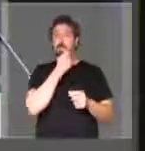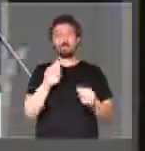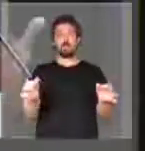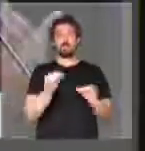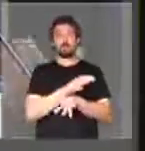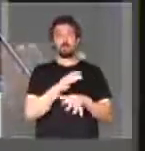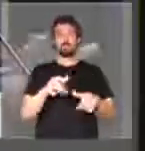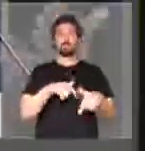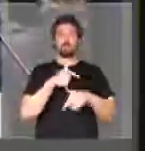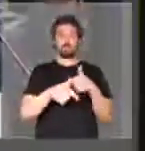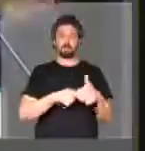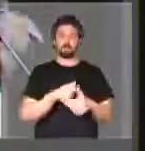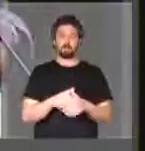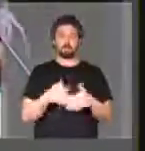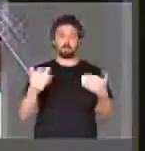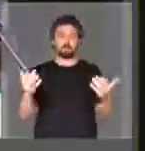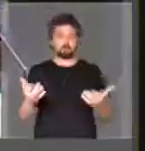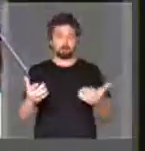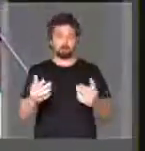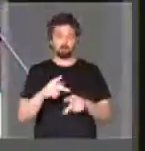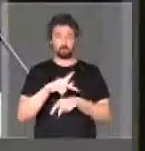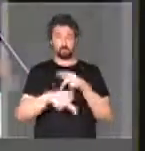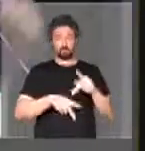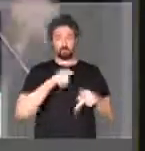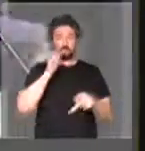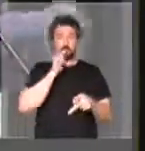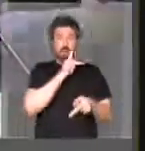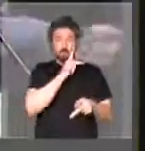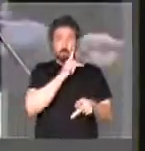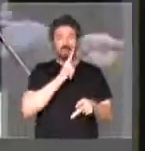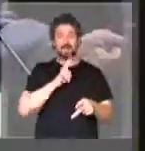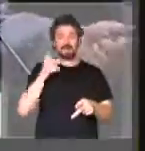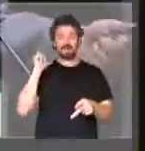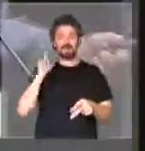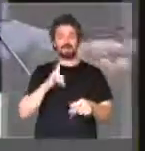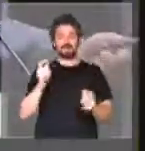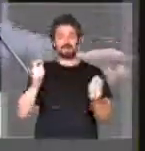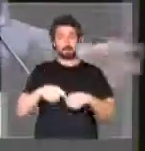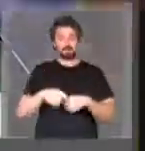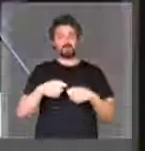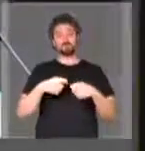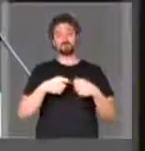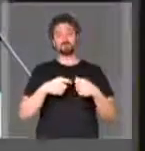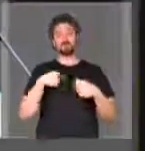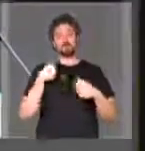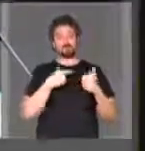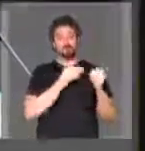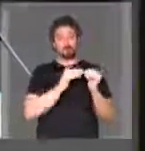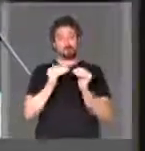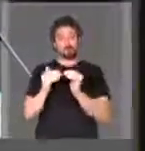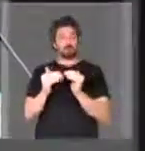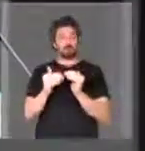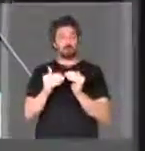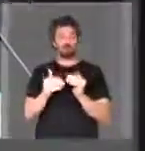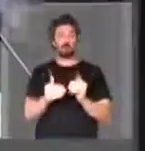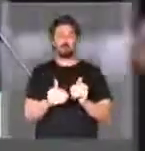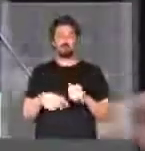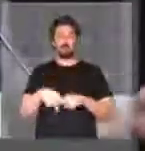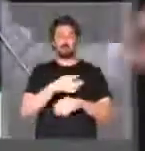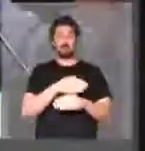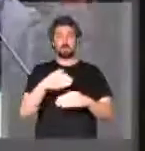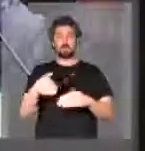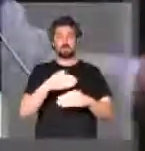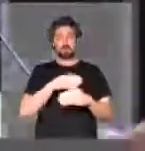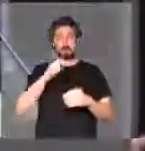atividades. E os amapaenses, que tinham então a possibilidade, nós somos vizinhos, a maior